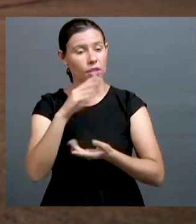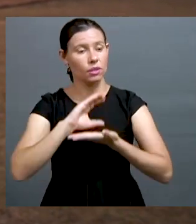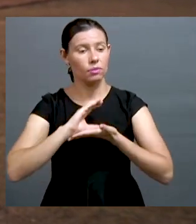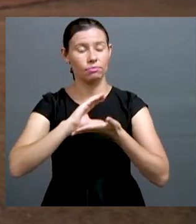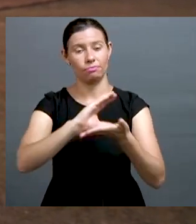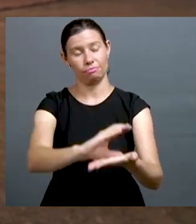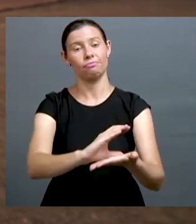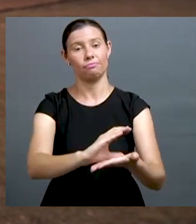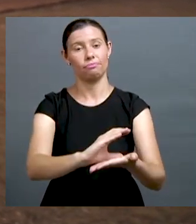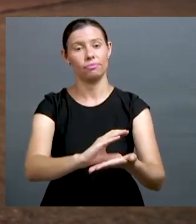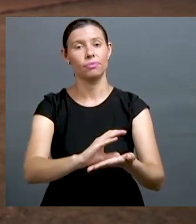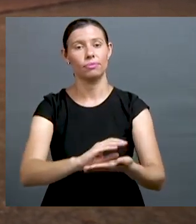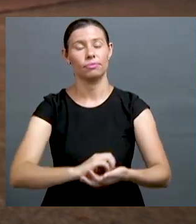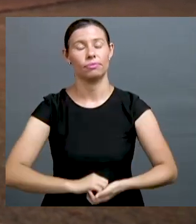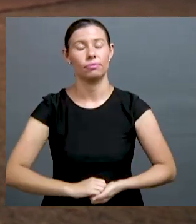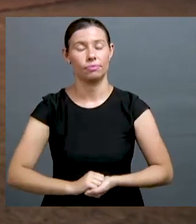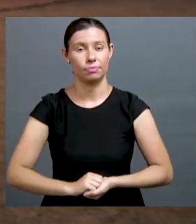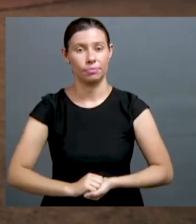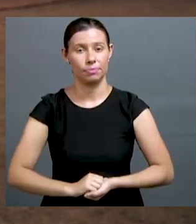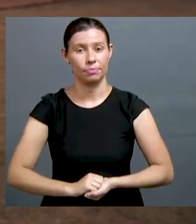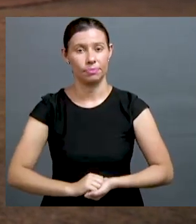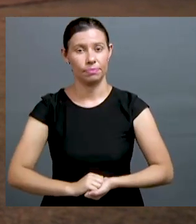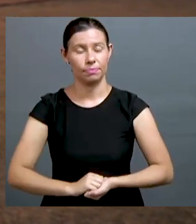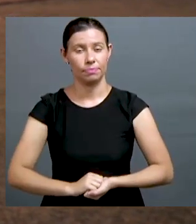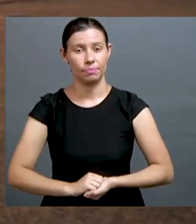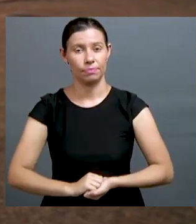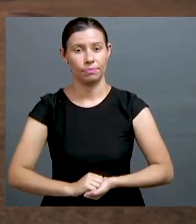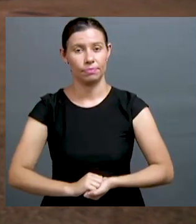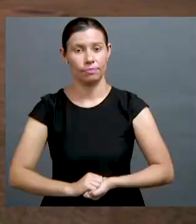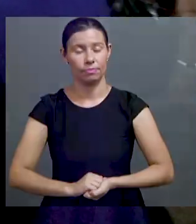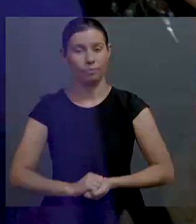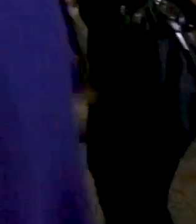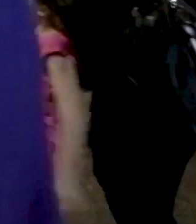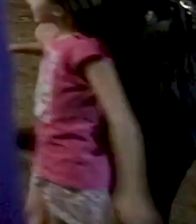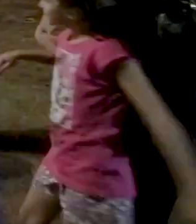retorno que a sociedade tem do investimento público.